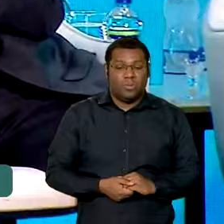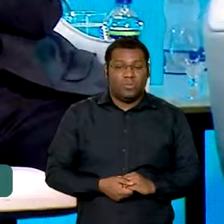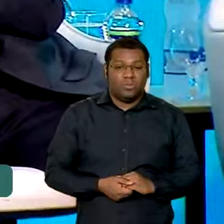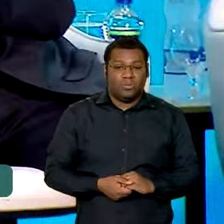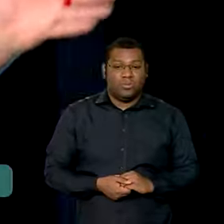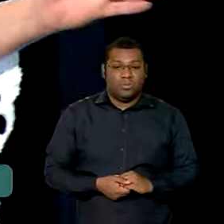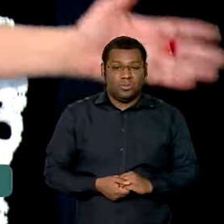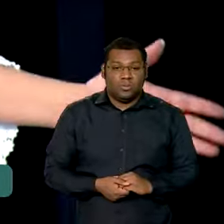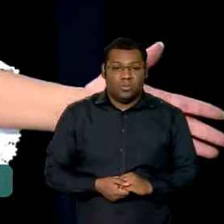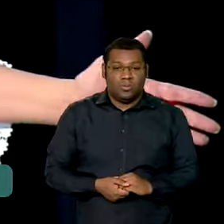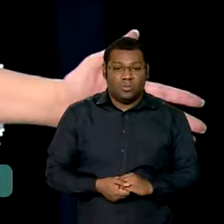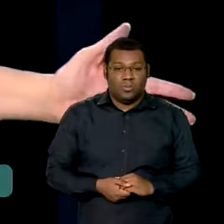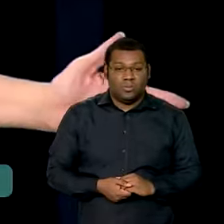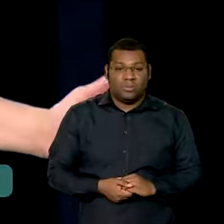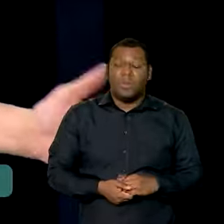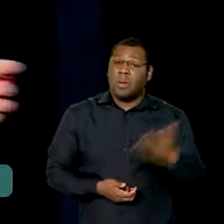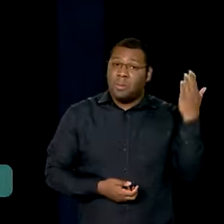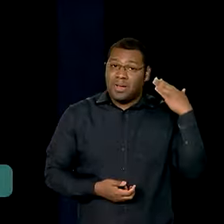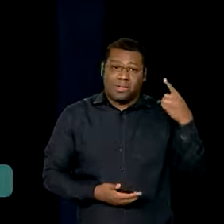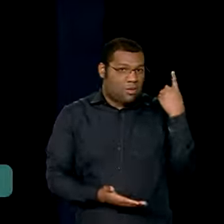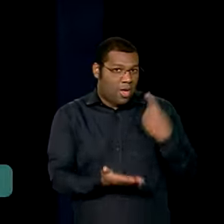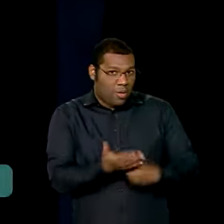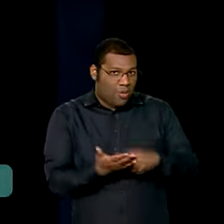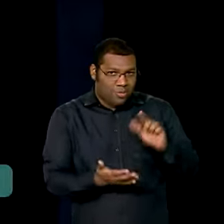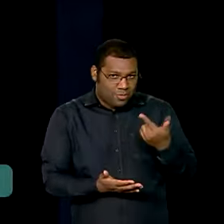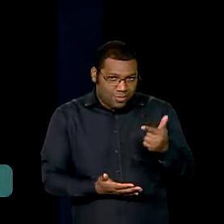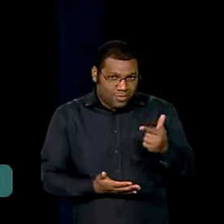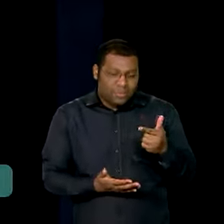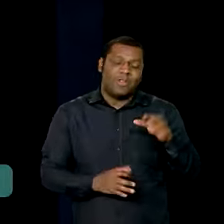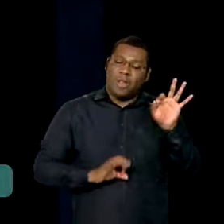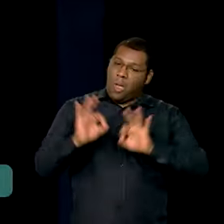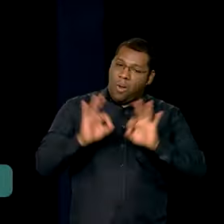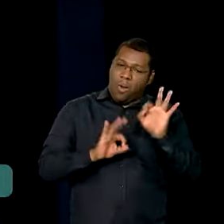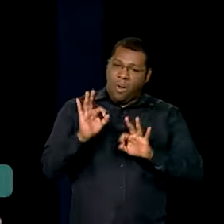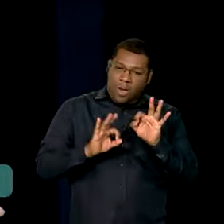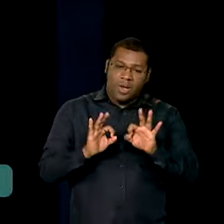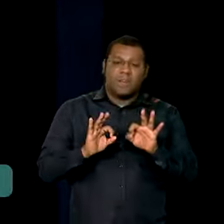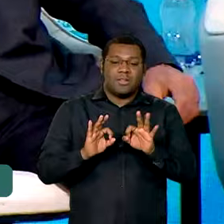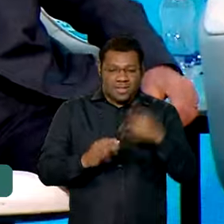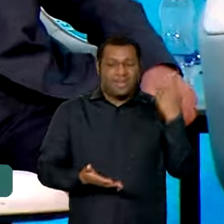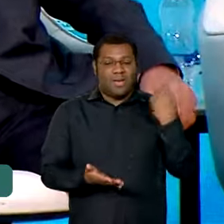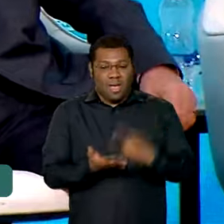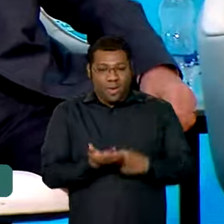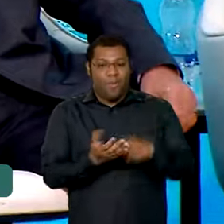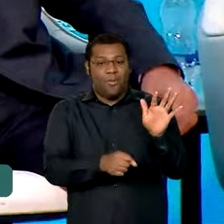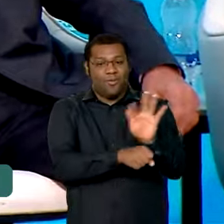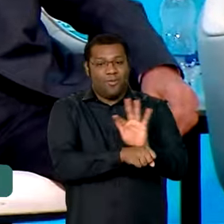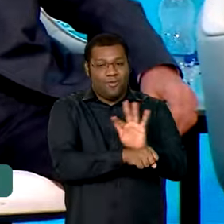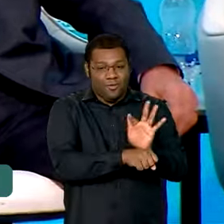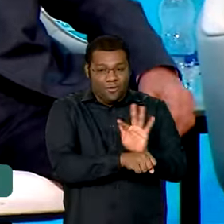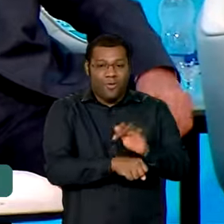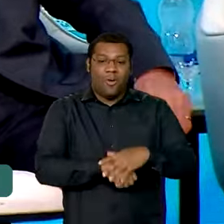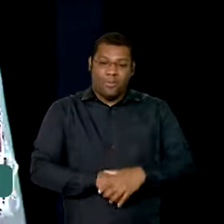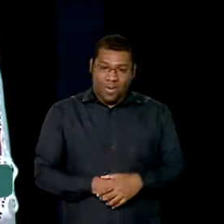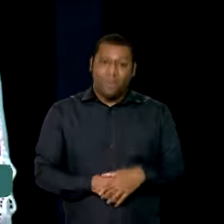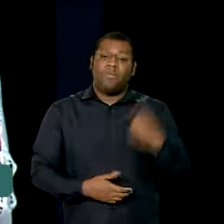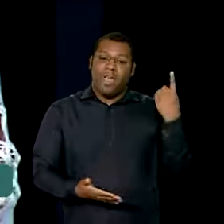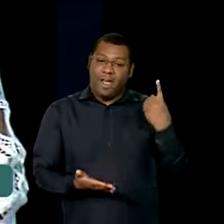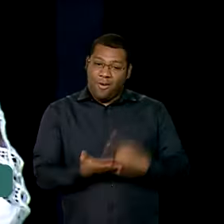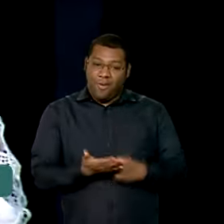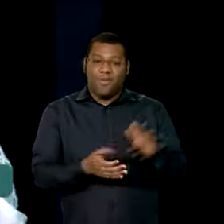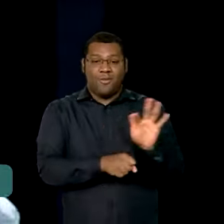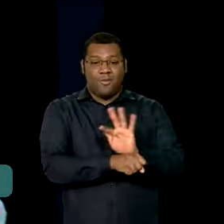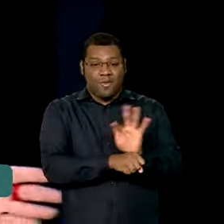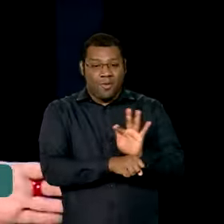Essa encomenda não estava aqui no acordo porque ela ainda não está formalmente pronta, mas ela já existe, é do